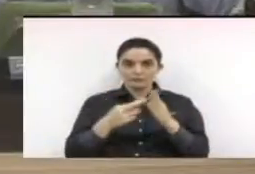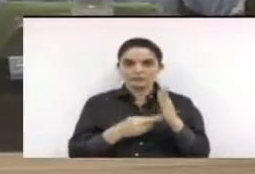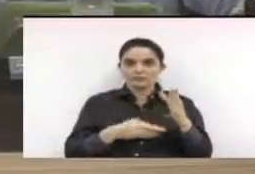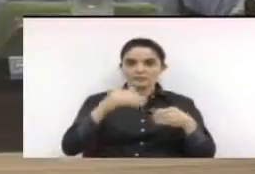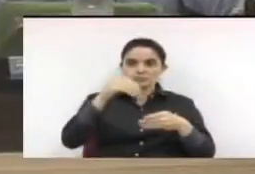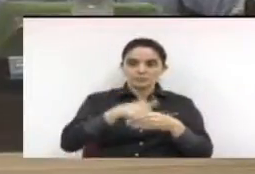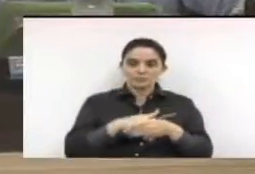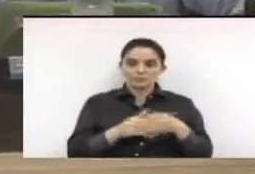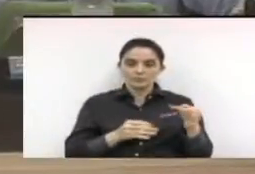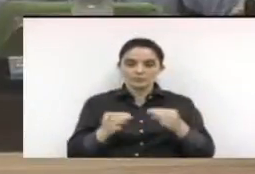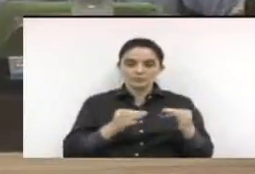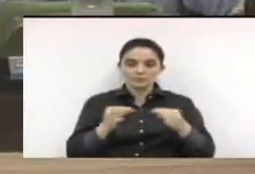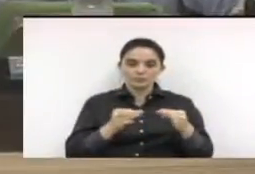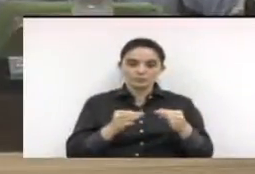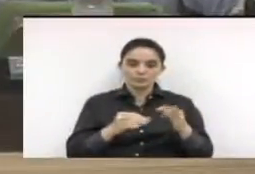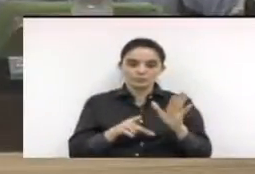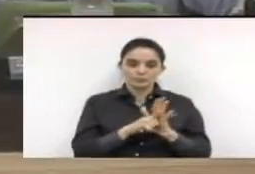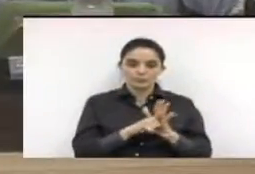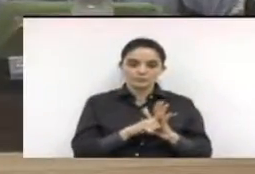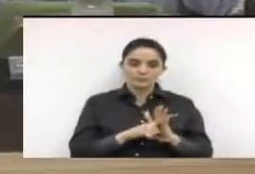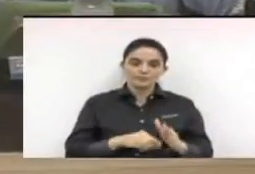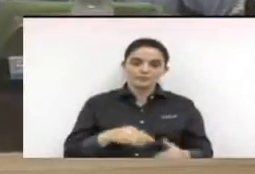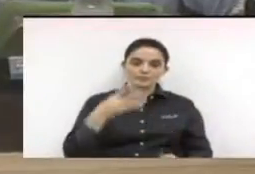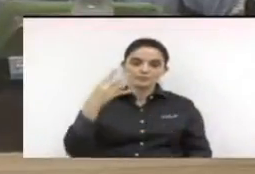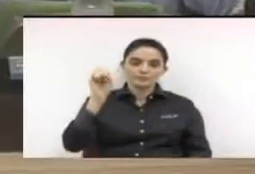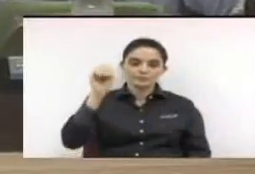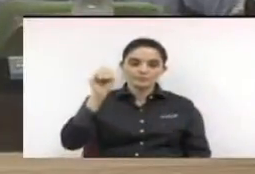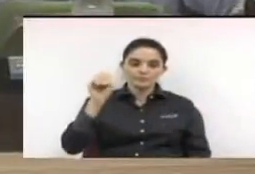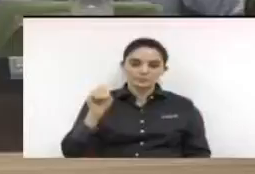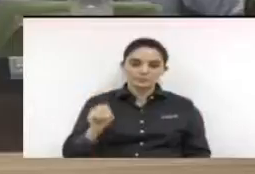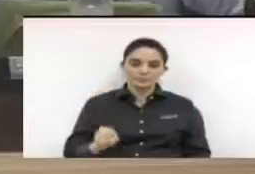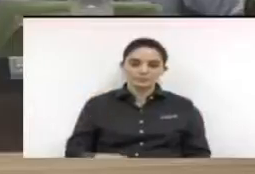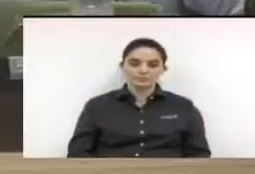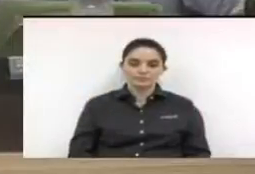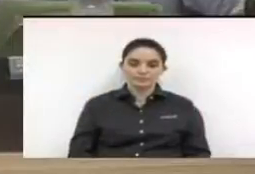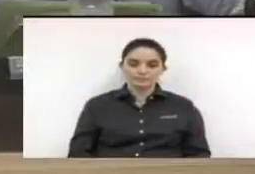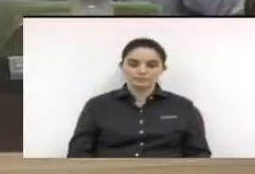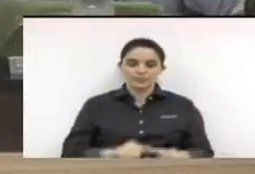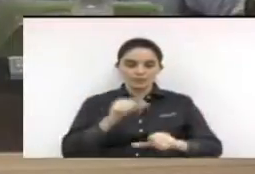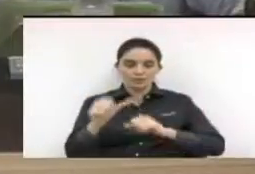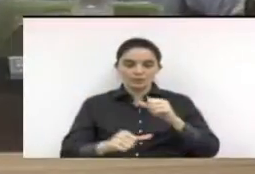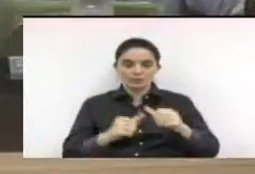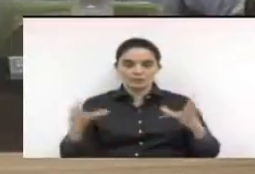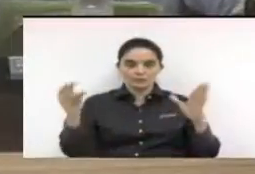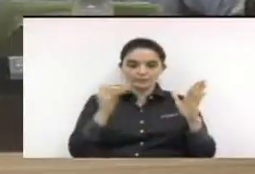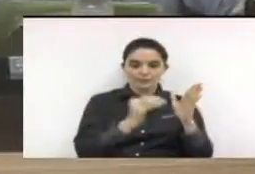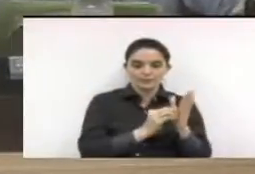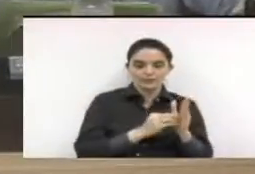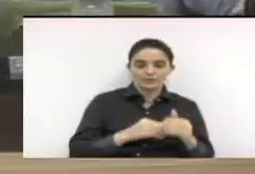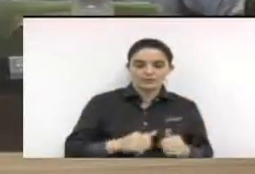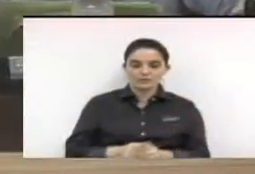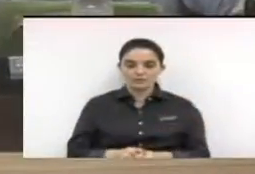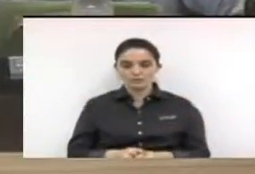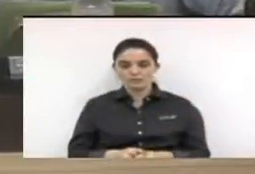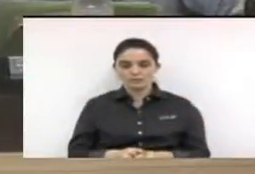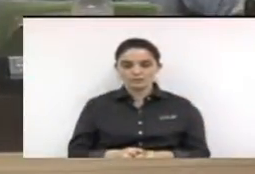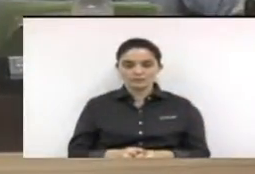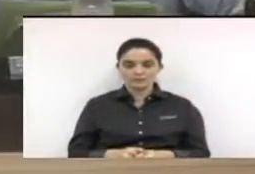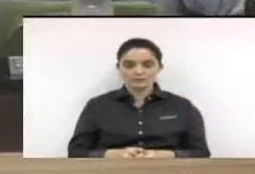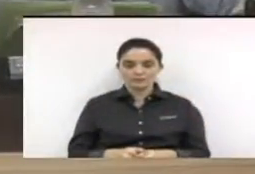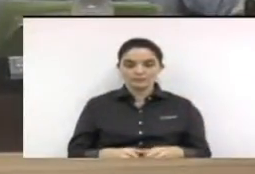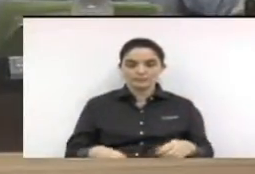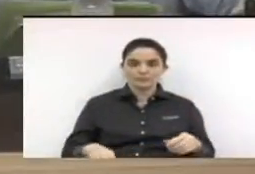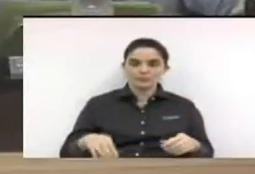para votação do projeto de resolução quarenta e oito de dois mil e quinze de autoria da mesa diretora que altera e acrescenta dispositivos da resolução